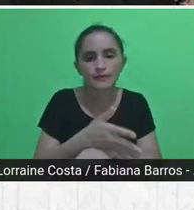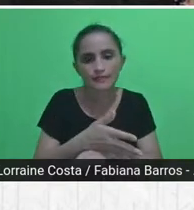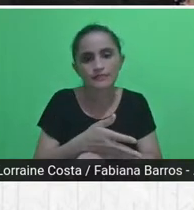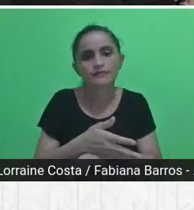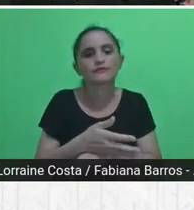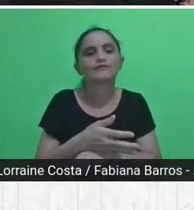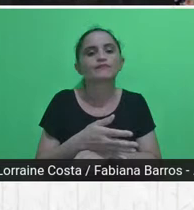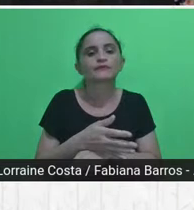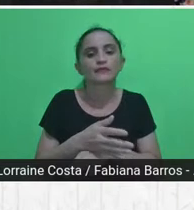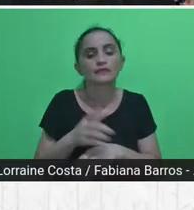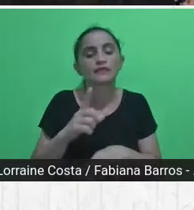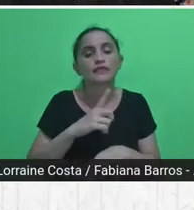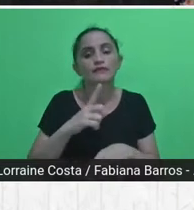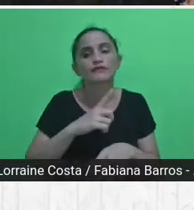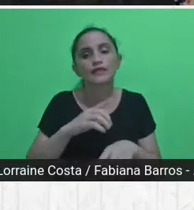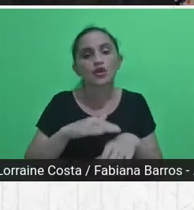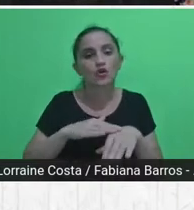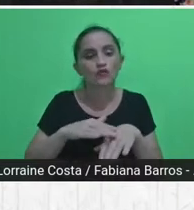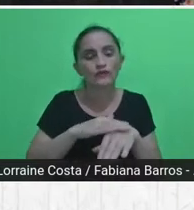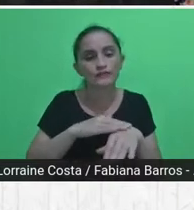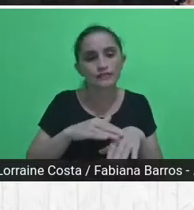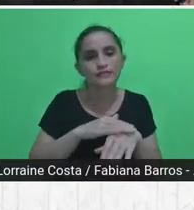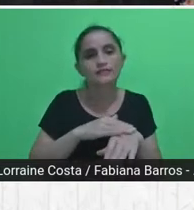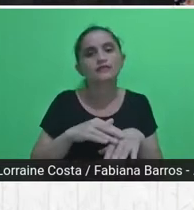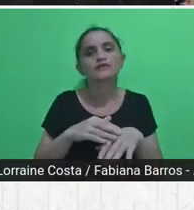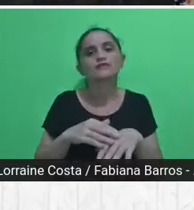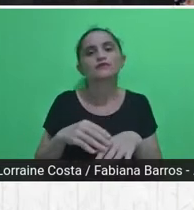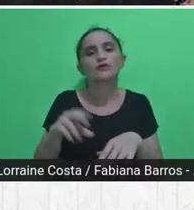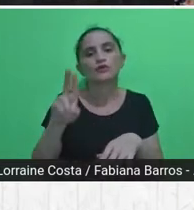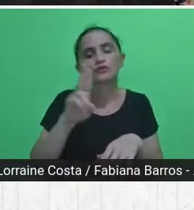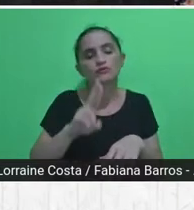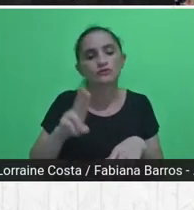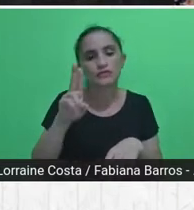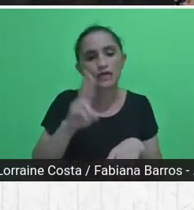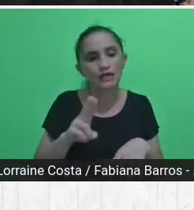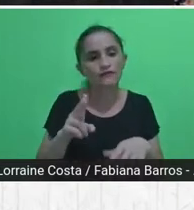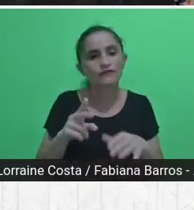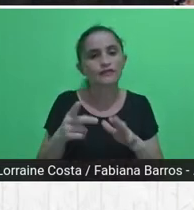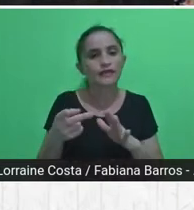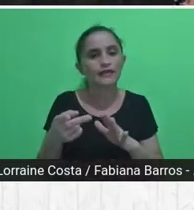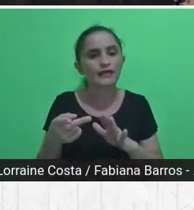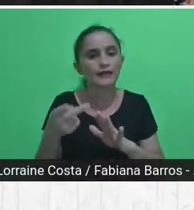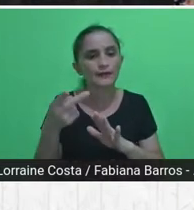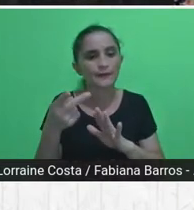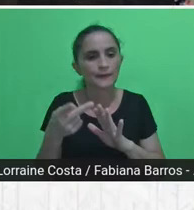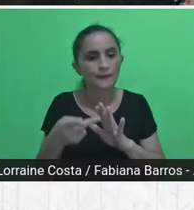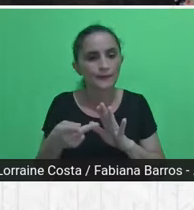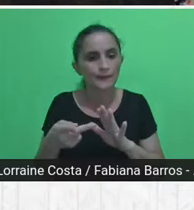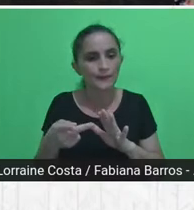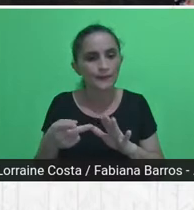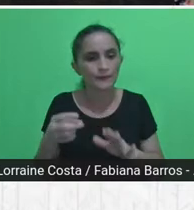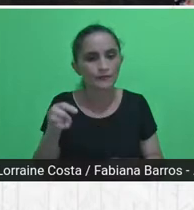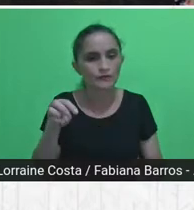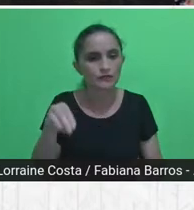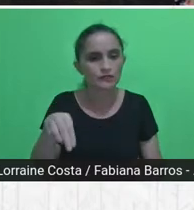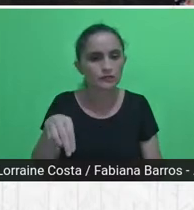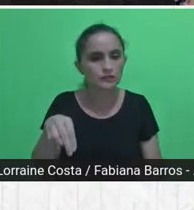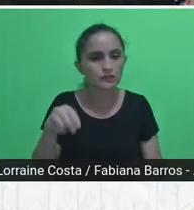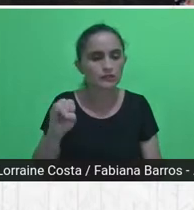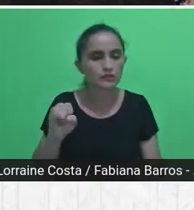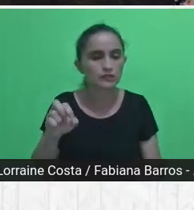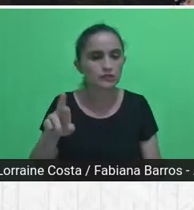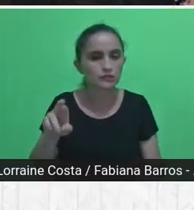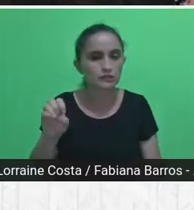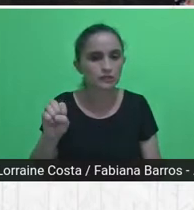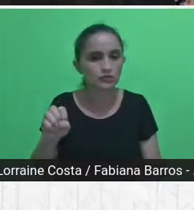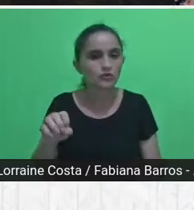gráfica, por meio do Miro. Então, nosso grupo criou, principalmente com o apoio de Matheus e